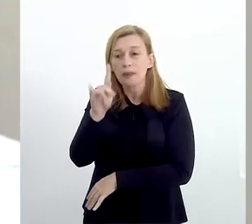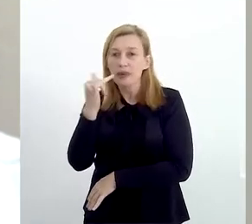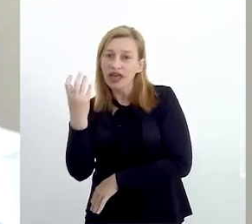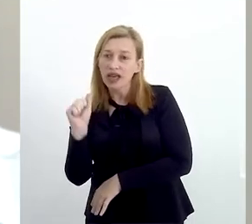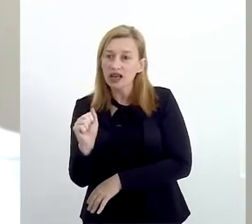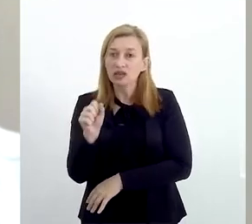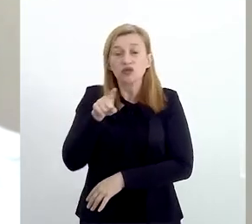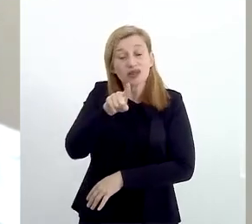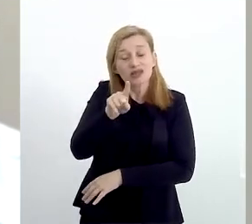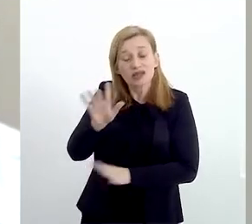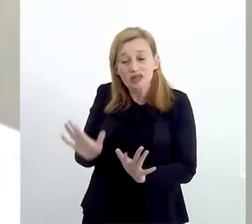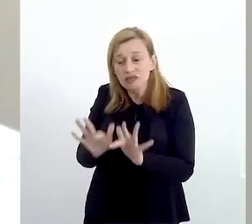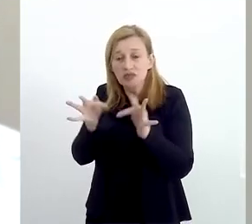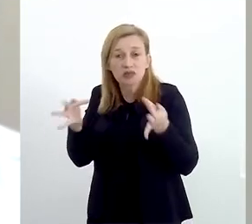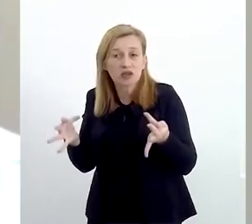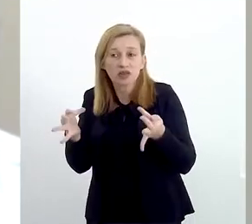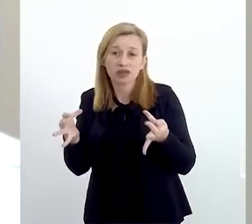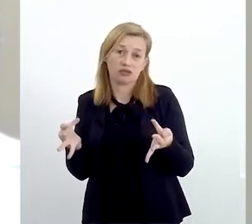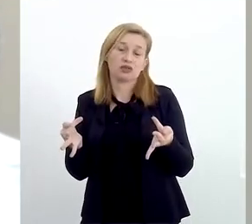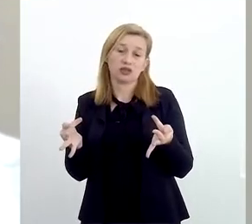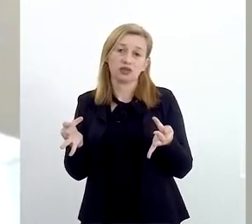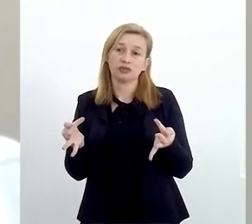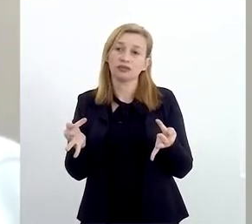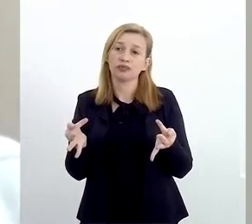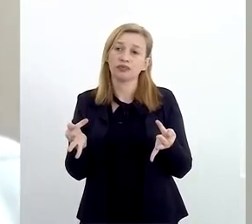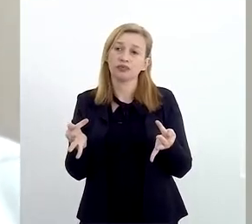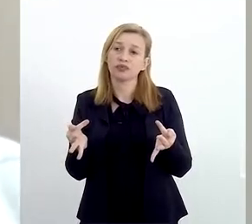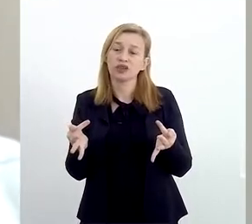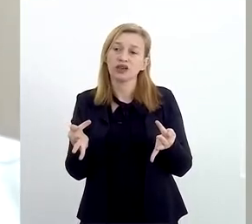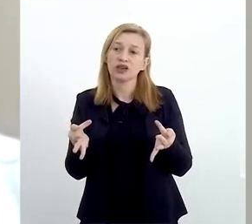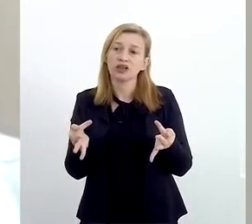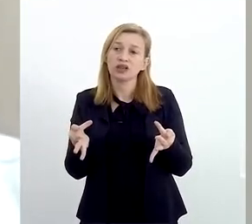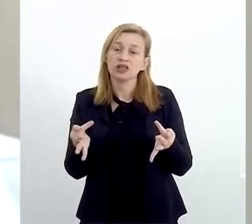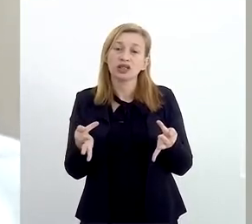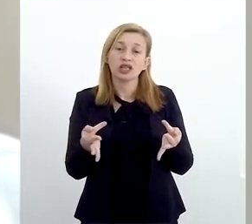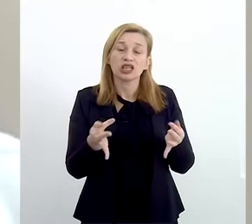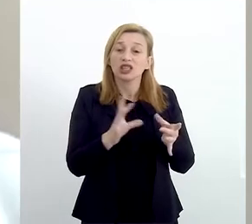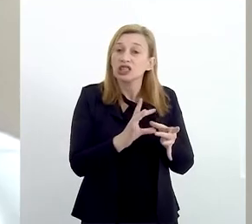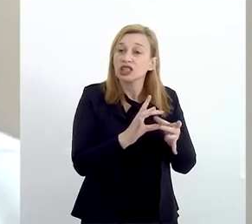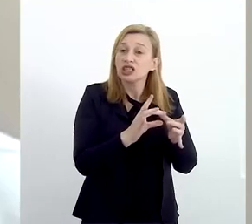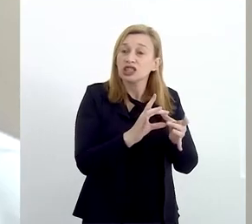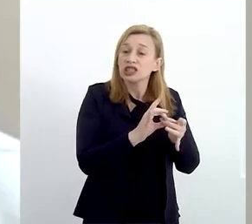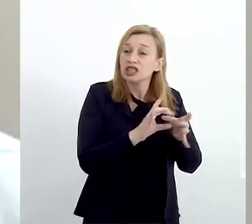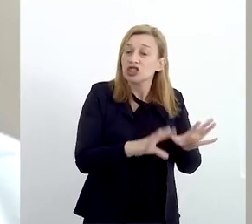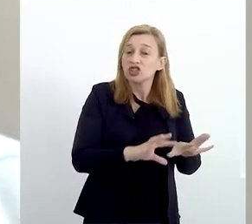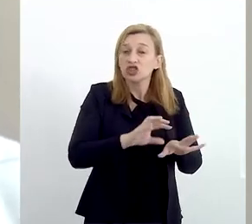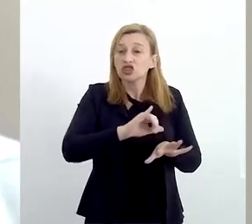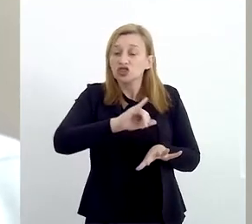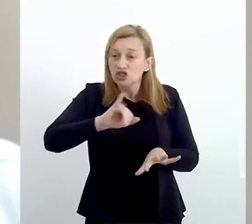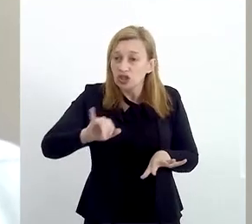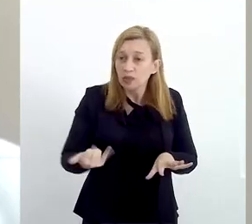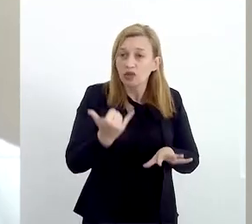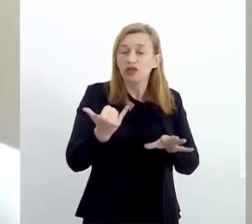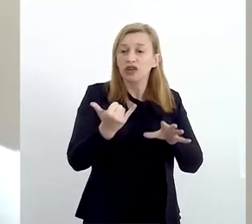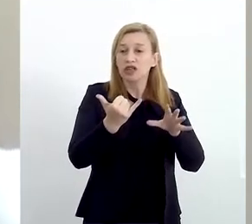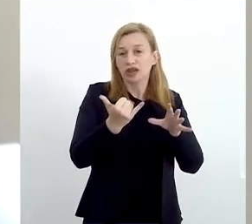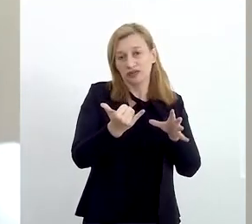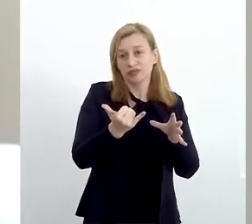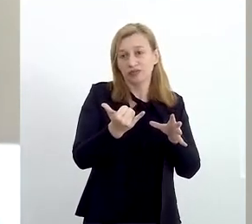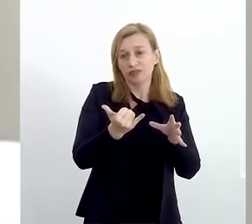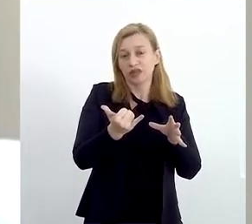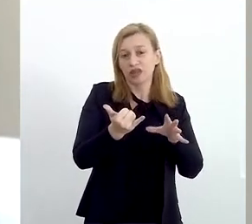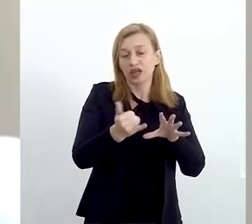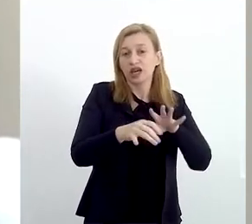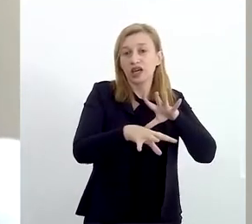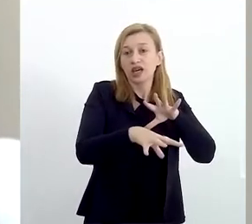você simplesmente está deixando de reaproveitar isso e ter que extrair uma matéria-prima virgem.